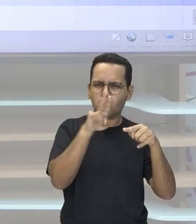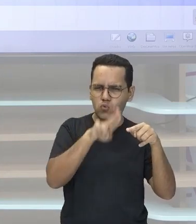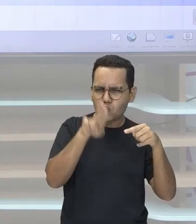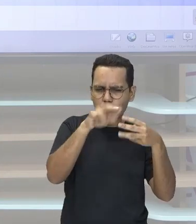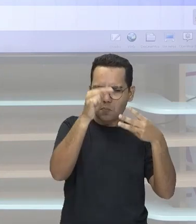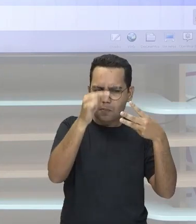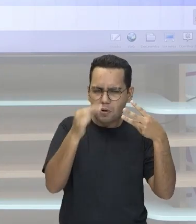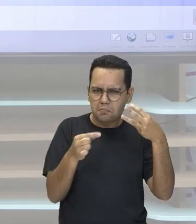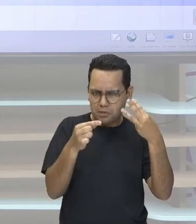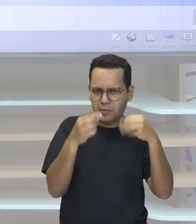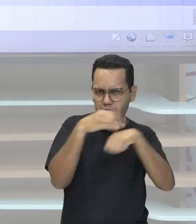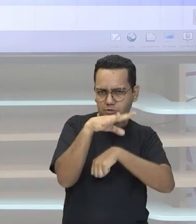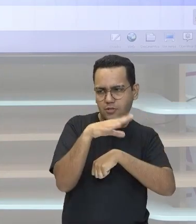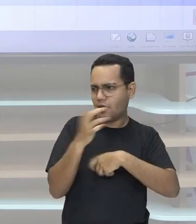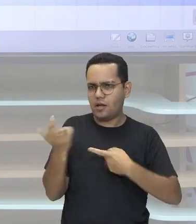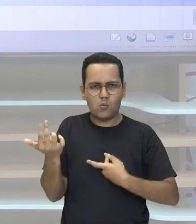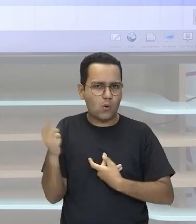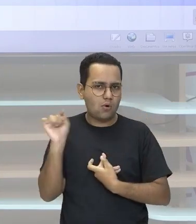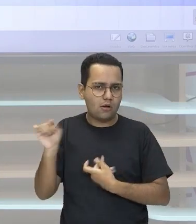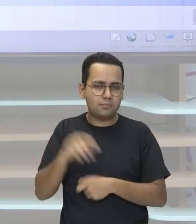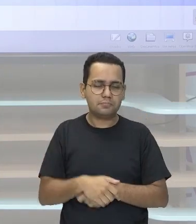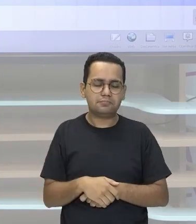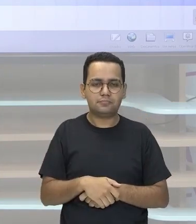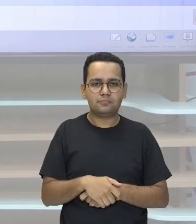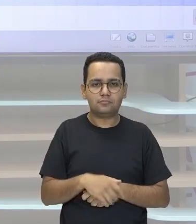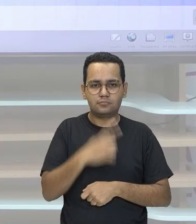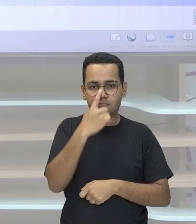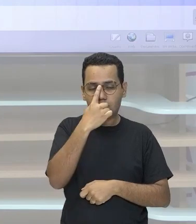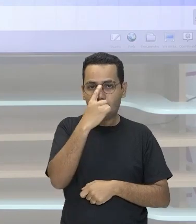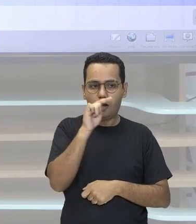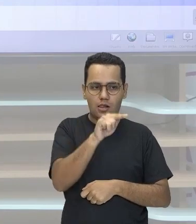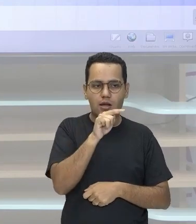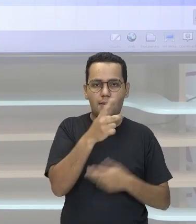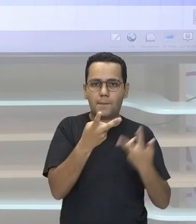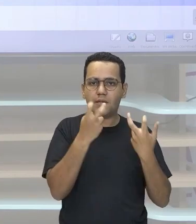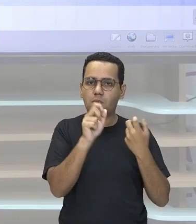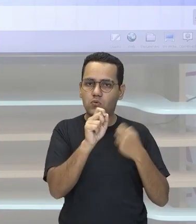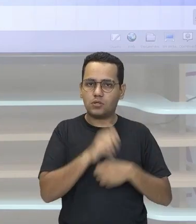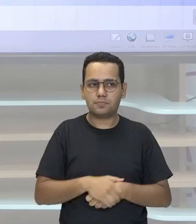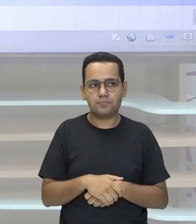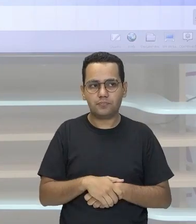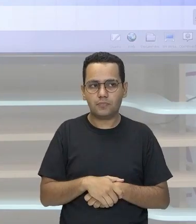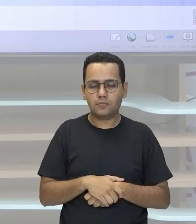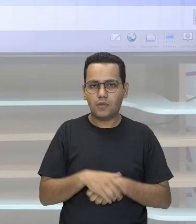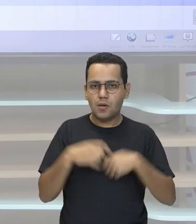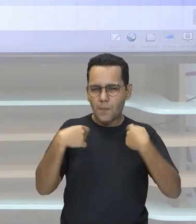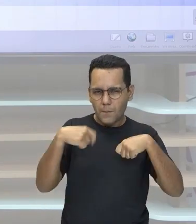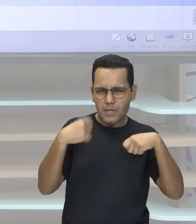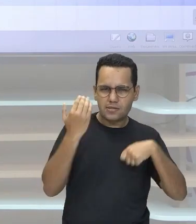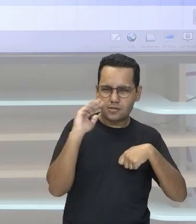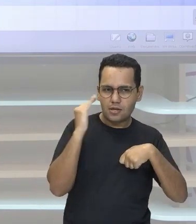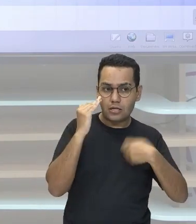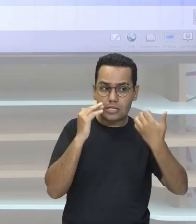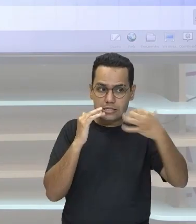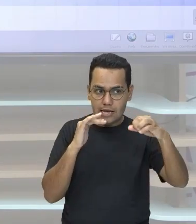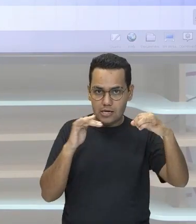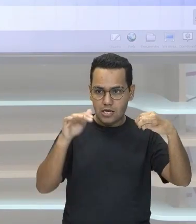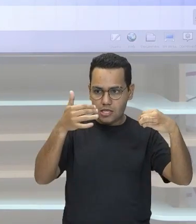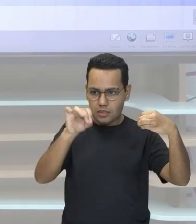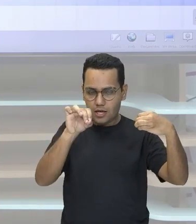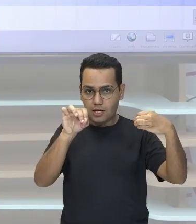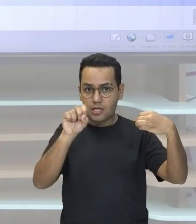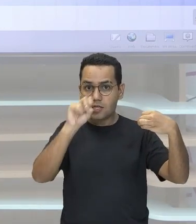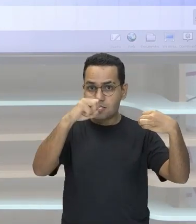Observar Se as potências Estão Na mesma Grandeza